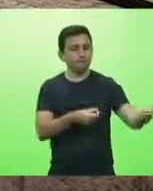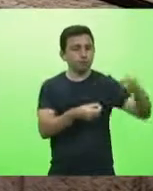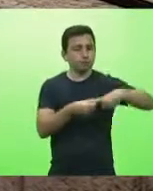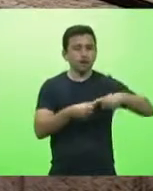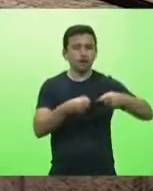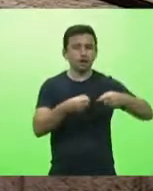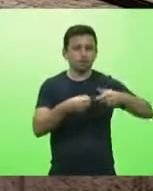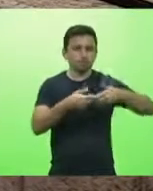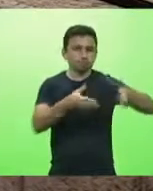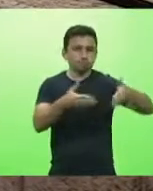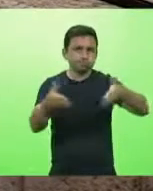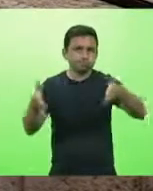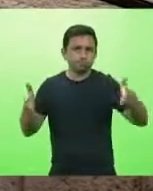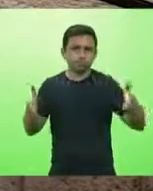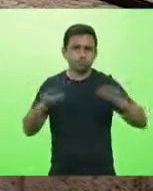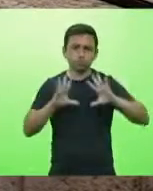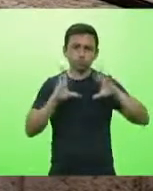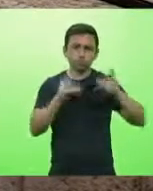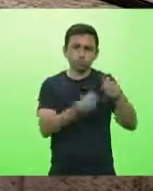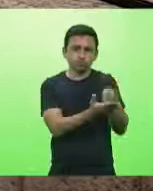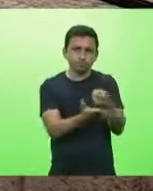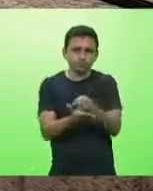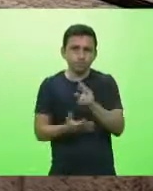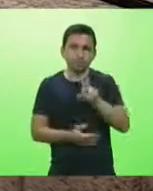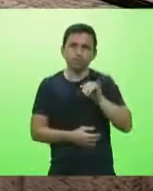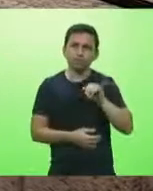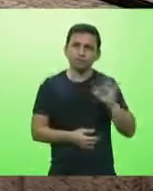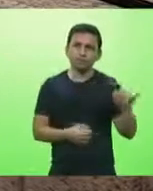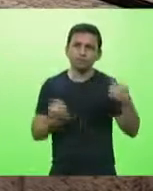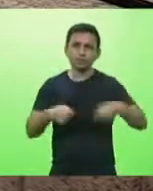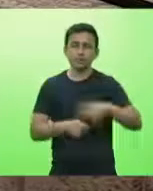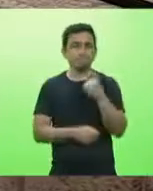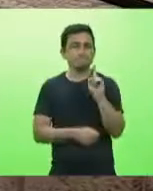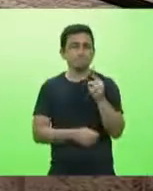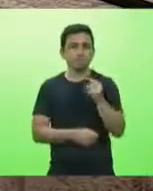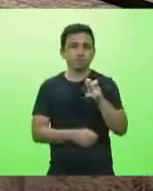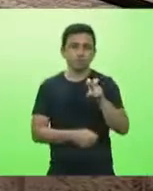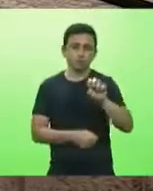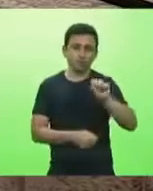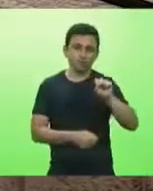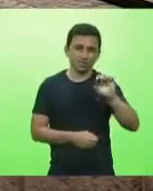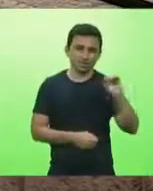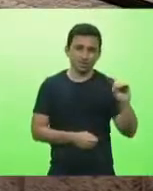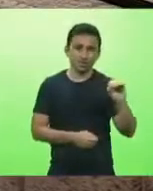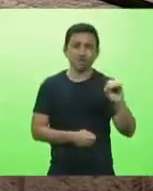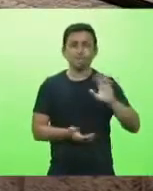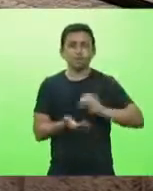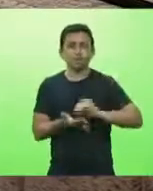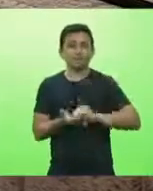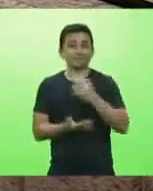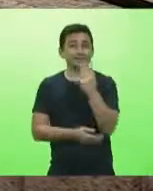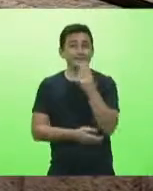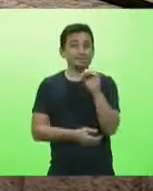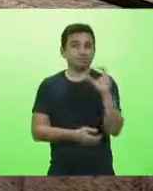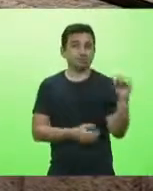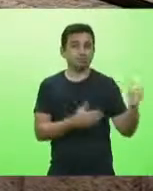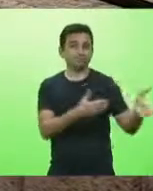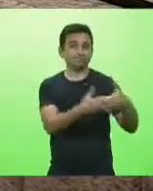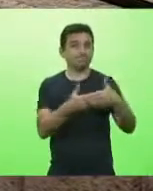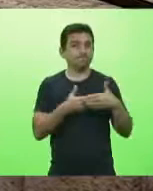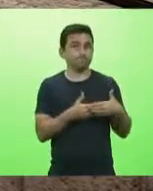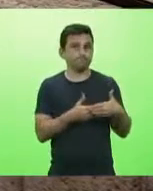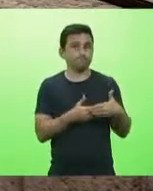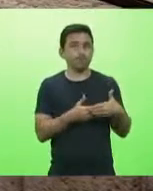.280 leitos precisamos voltar para 1.580 então nós temos que reabilitar 300 leitos novamente nós temos 800